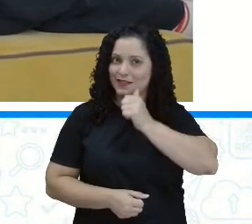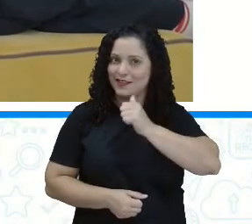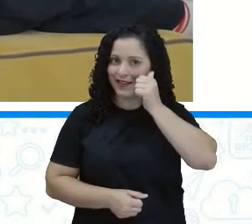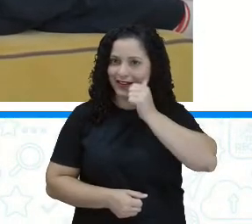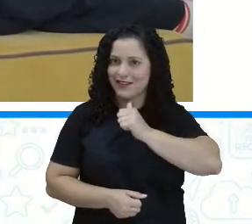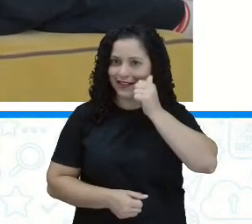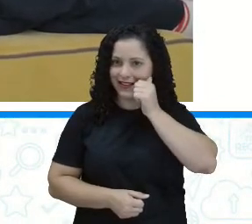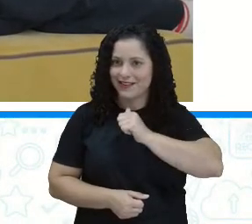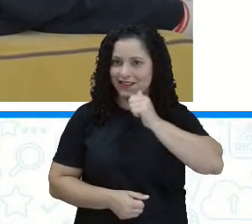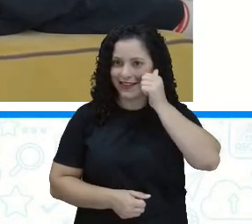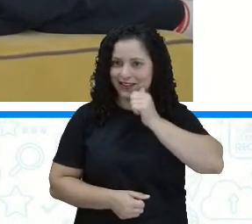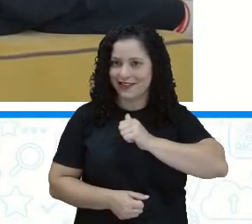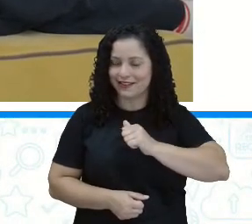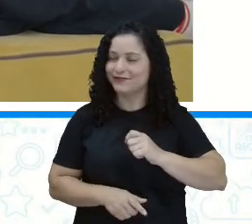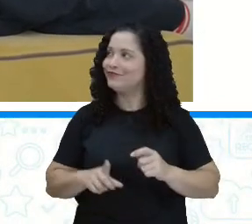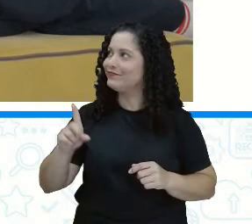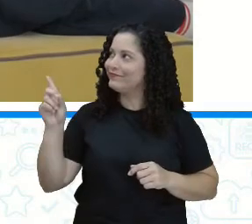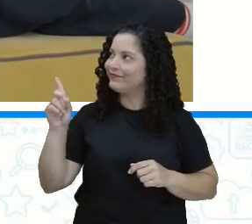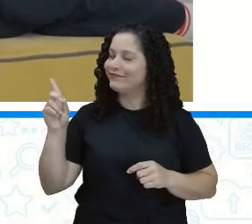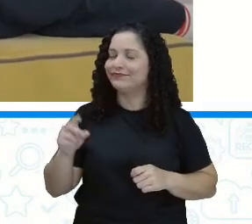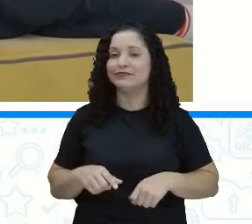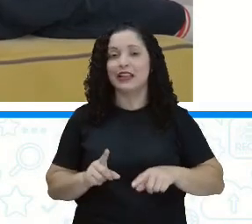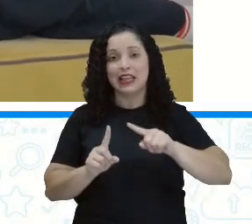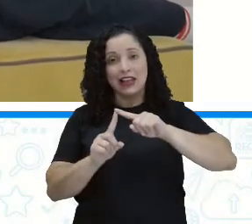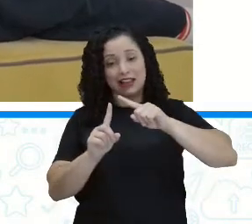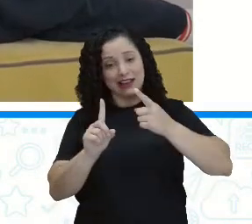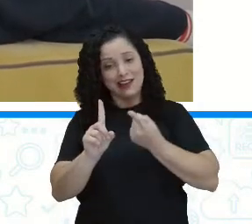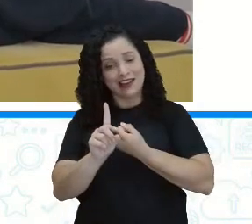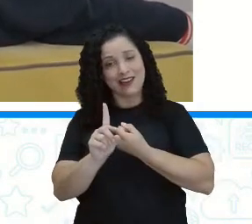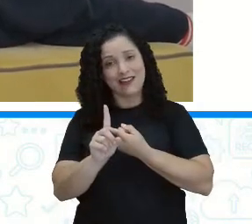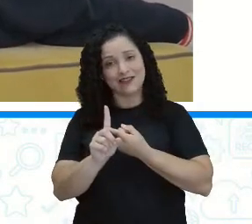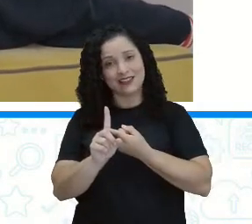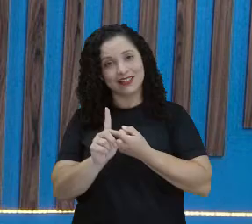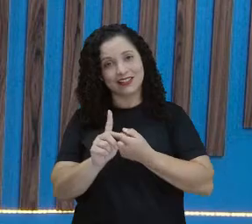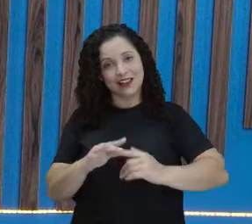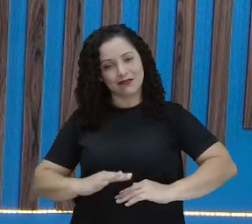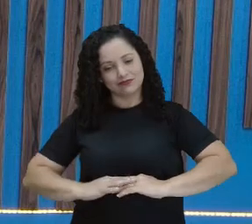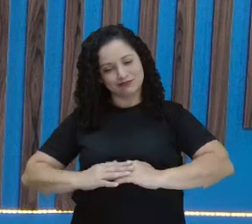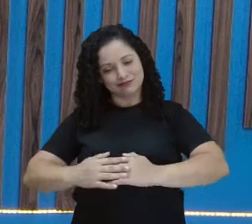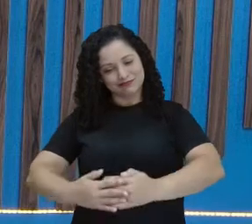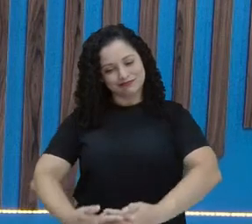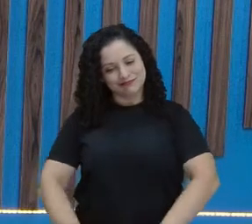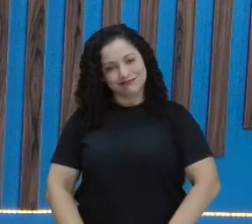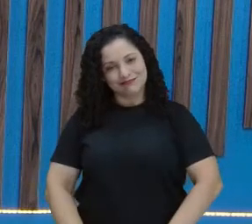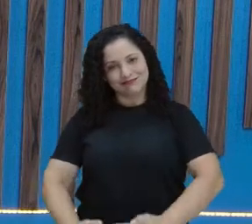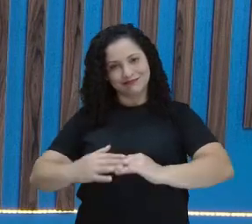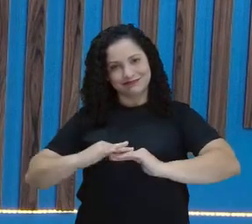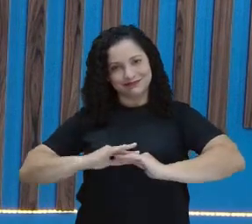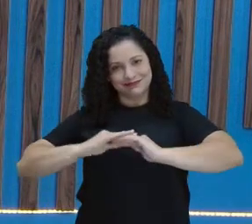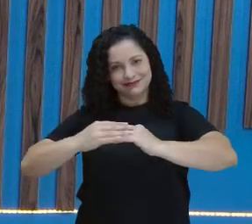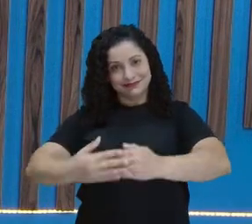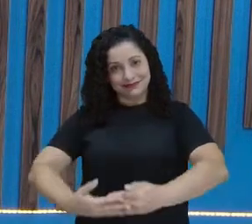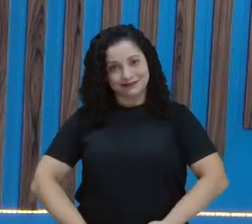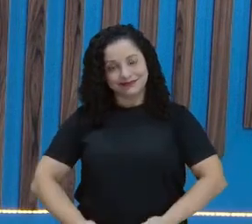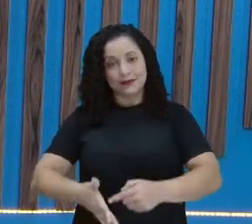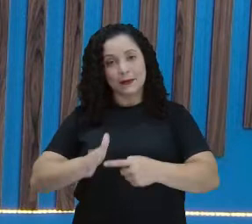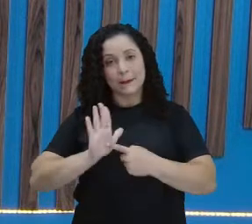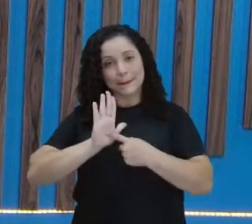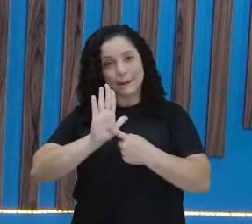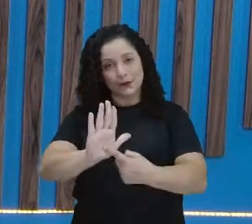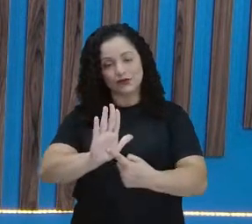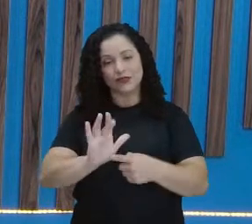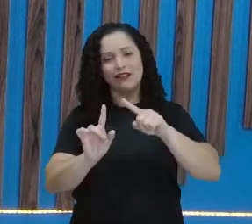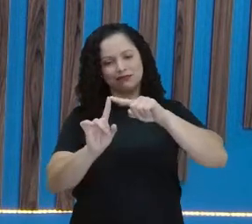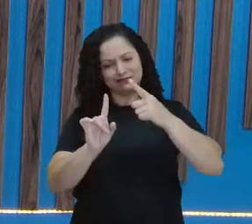marido e mulher, esperando aí o filho, a elevação aí da barriga, indicando uma